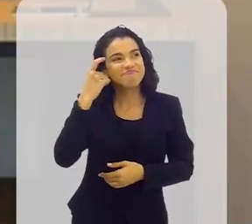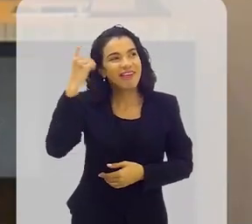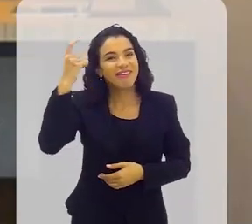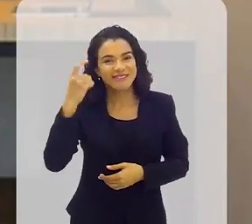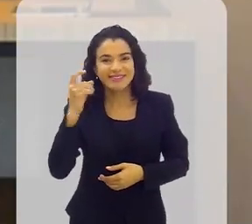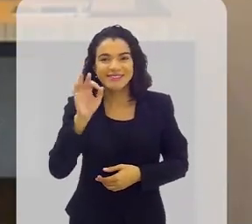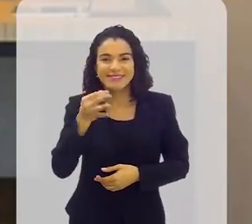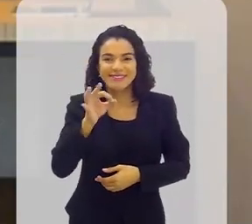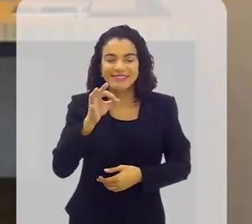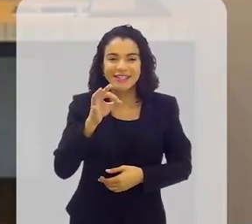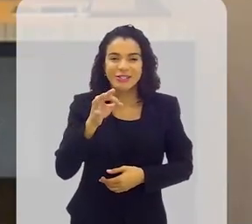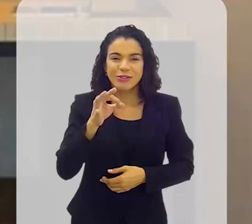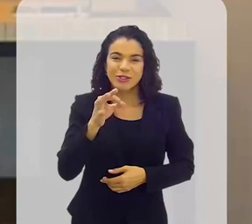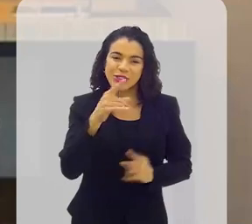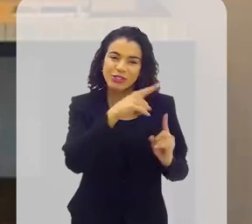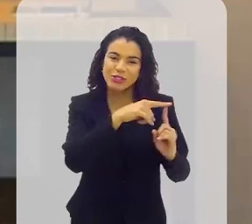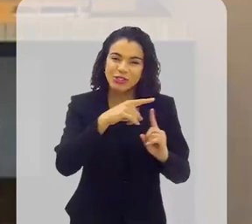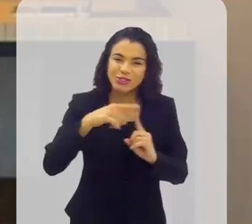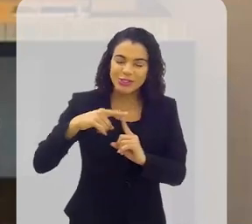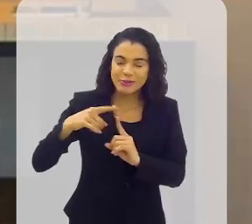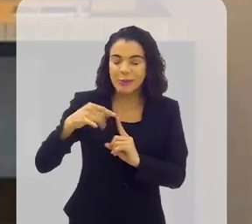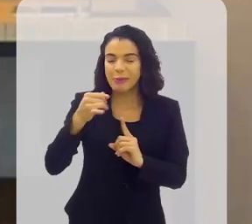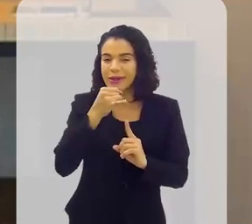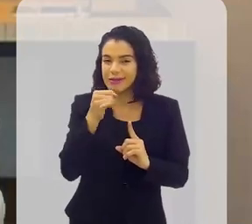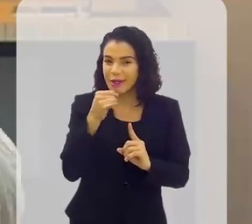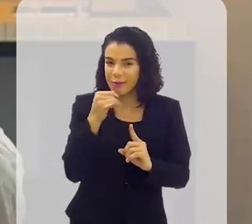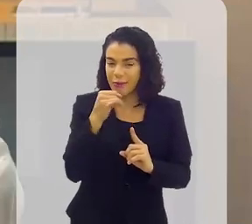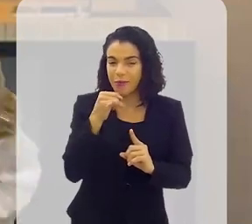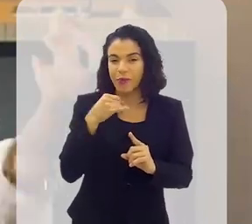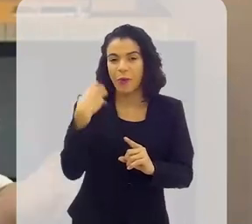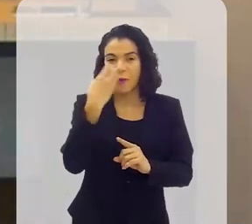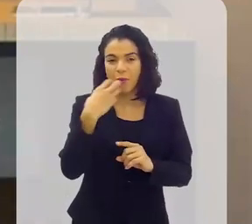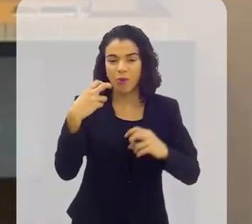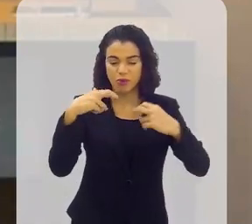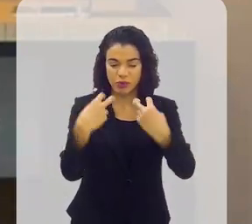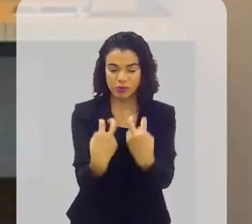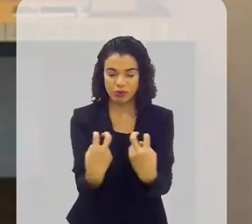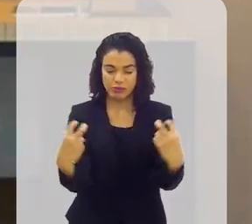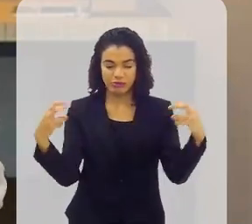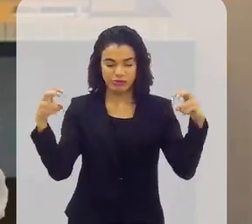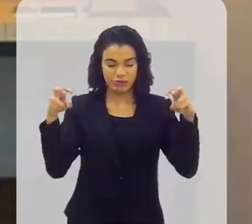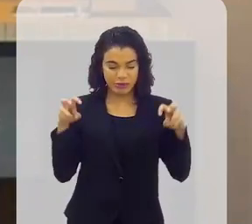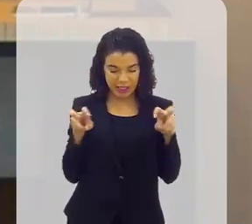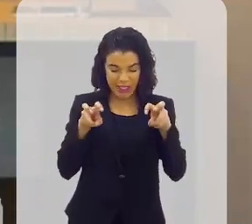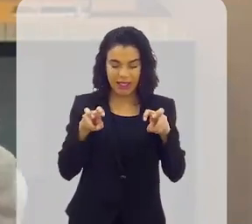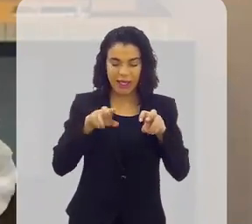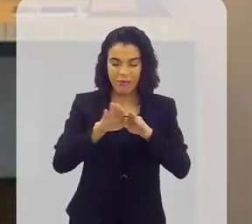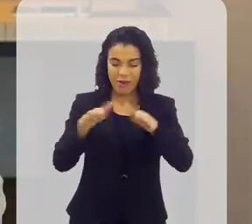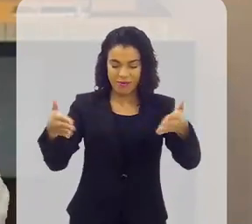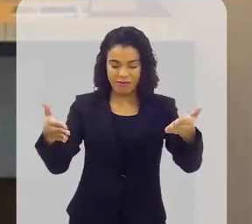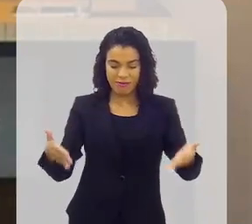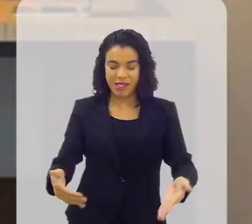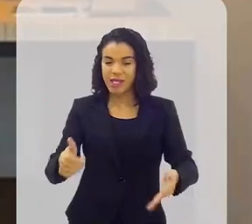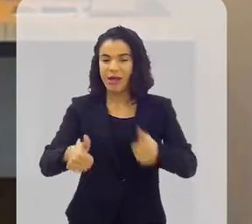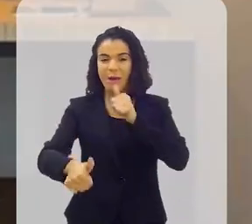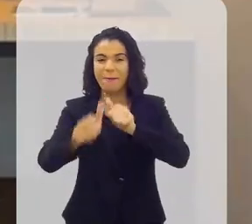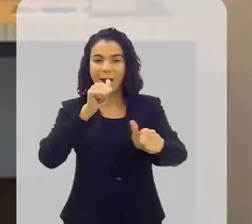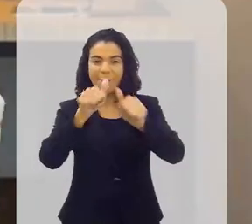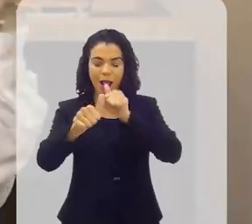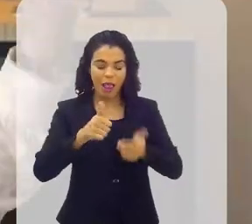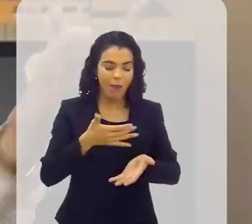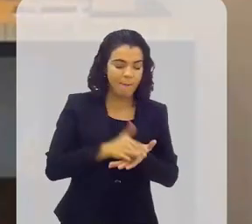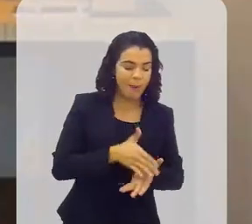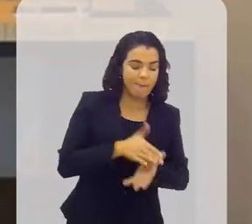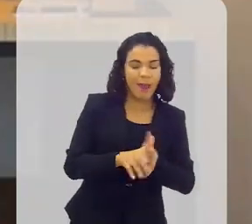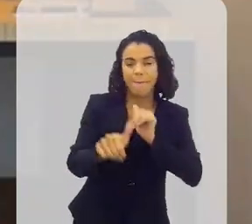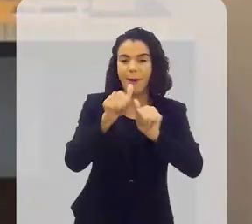pensa muito nesse formato em que os músicos sentam em volta de uma mesa, tocando, bebendo, e